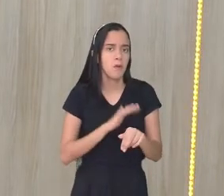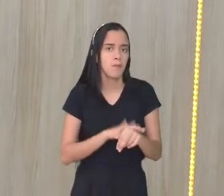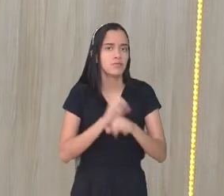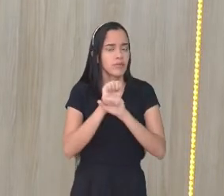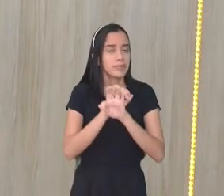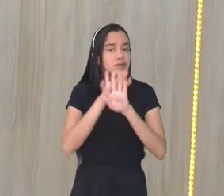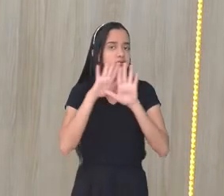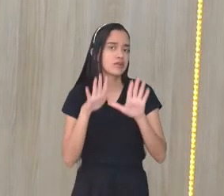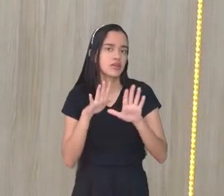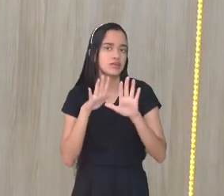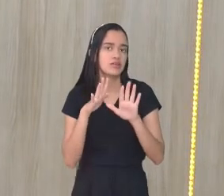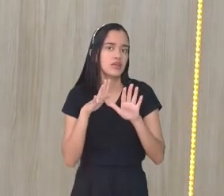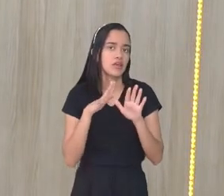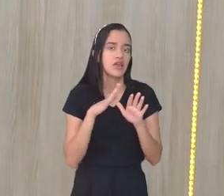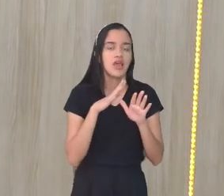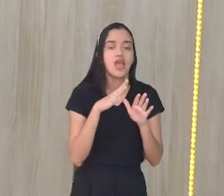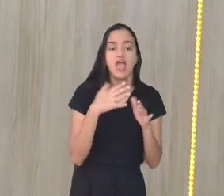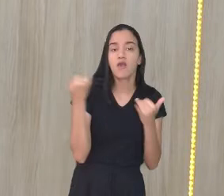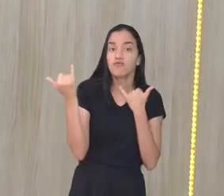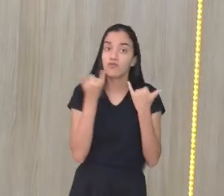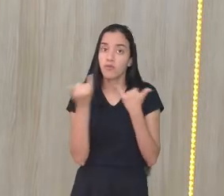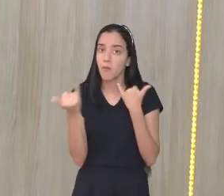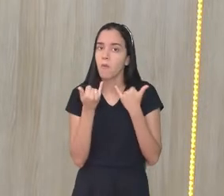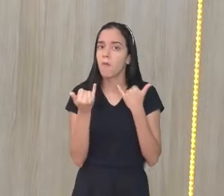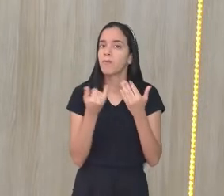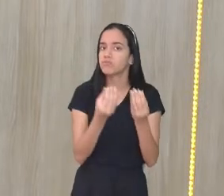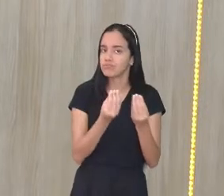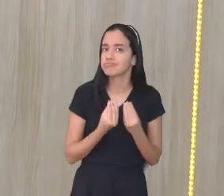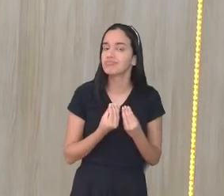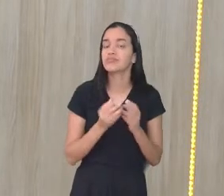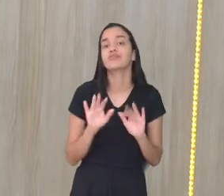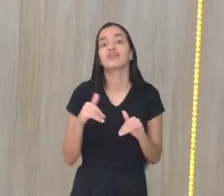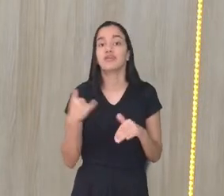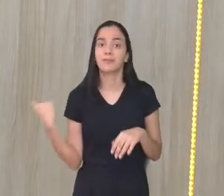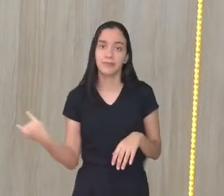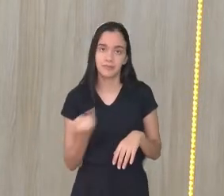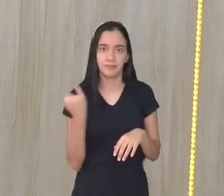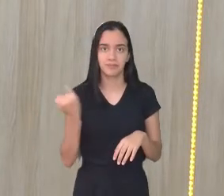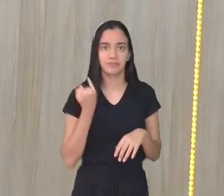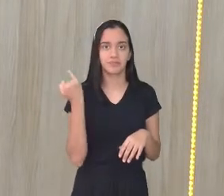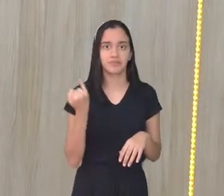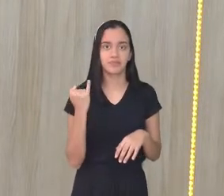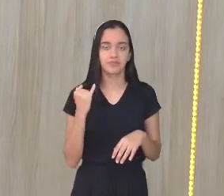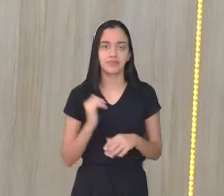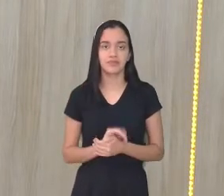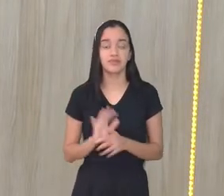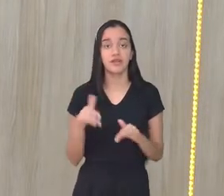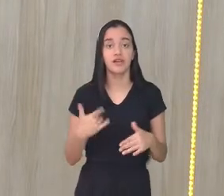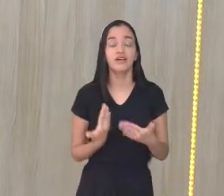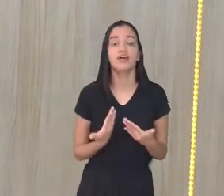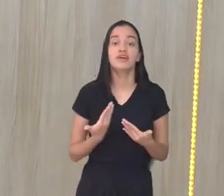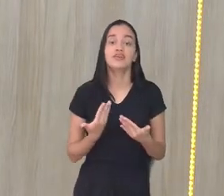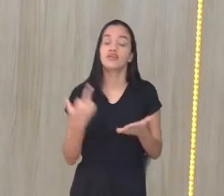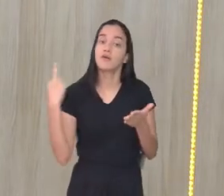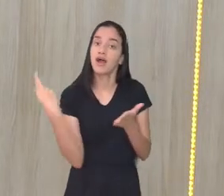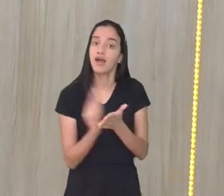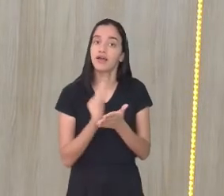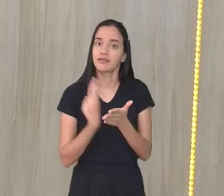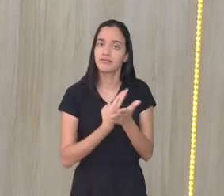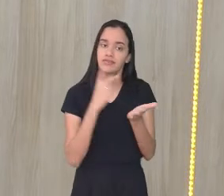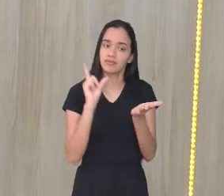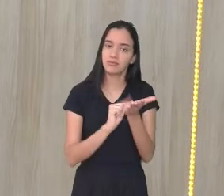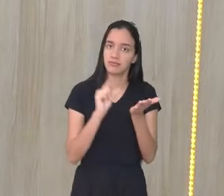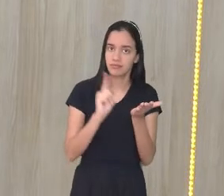esclarecer isso aqui, me dar esta informação. Então, isso é muito importante. E aí, a revista faz um